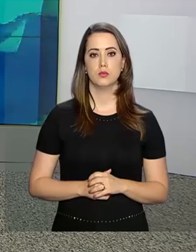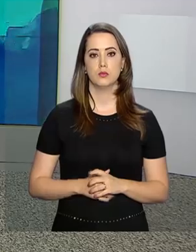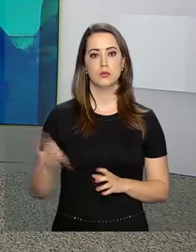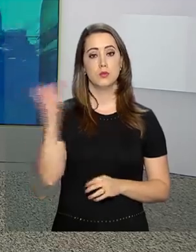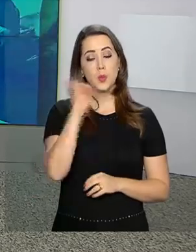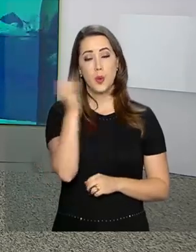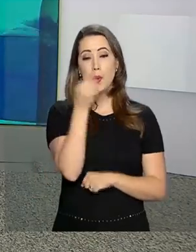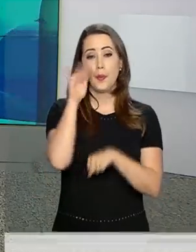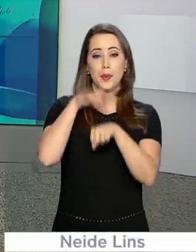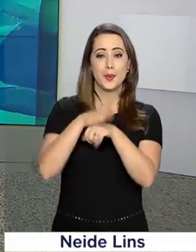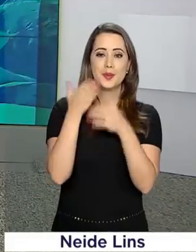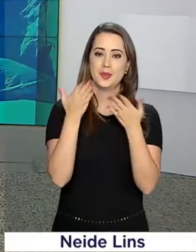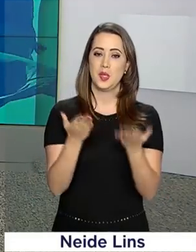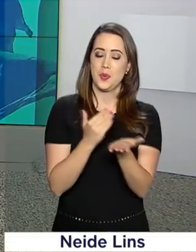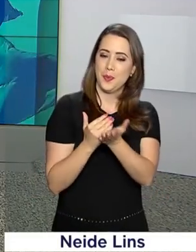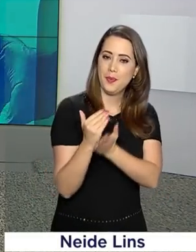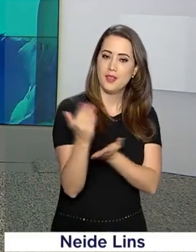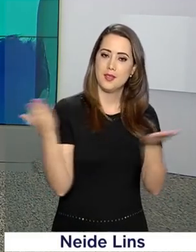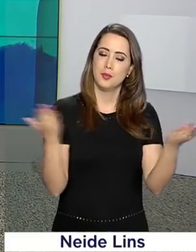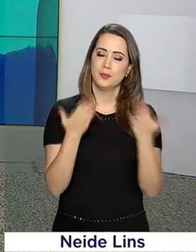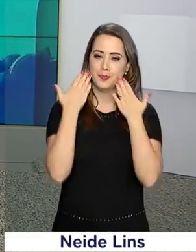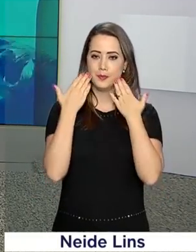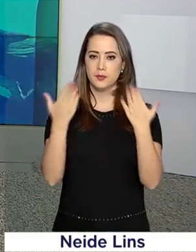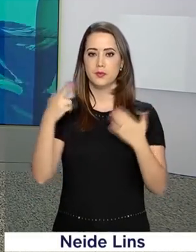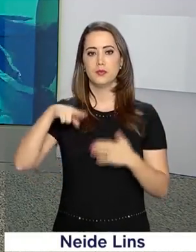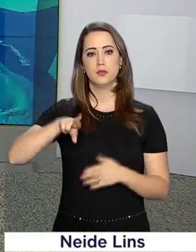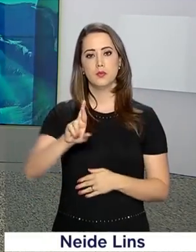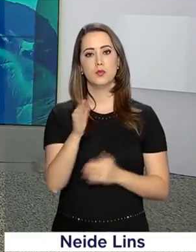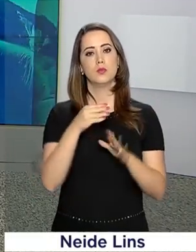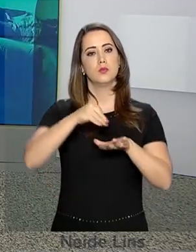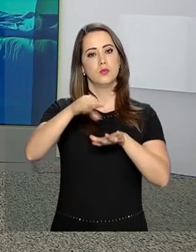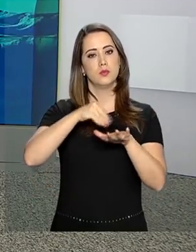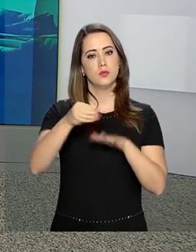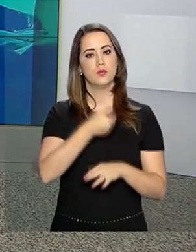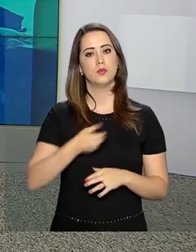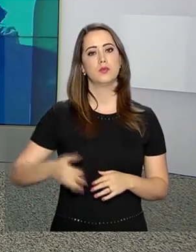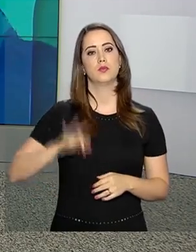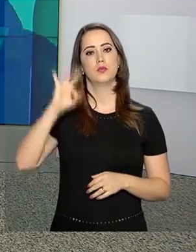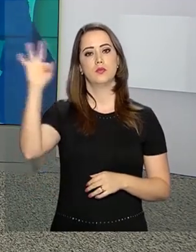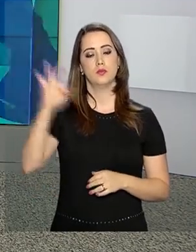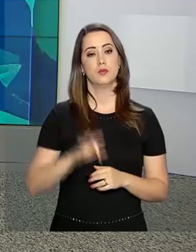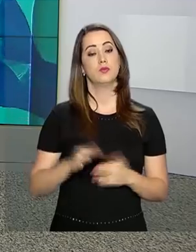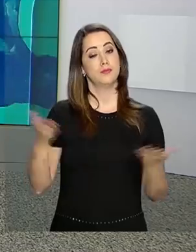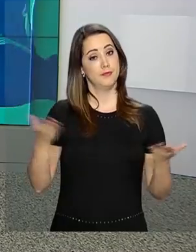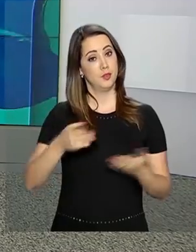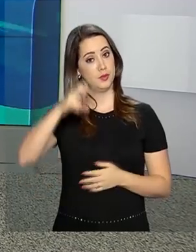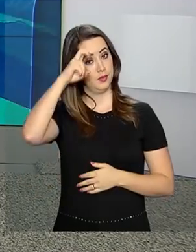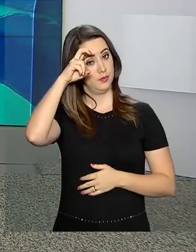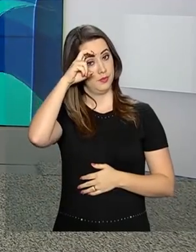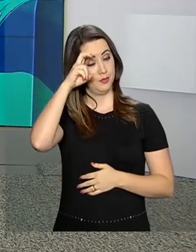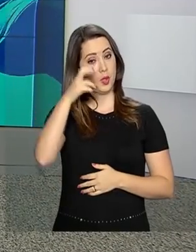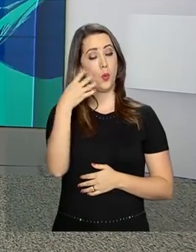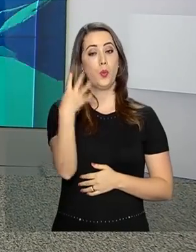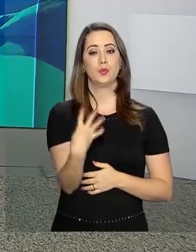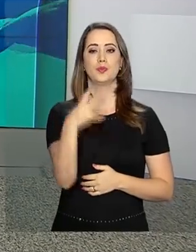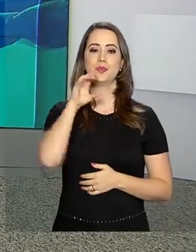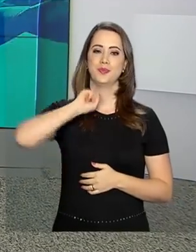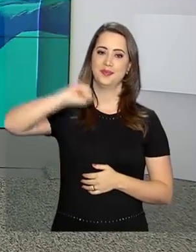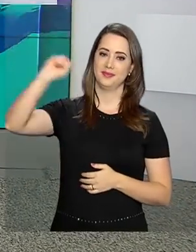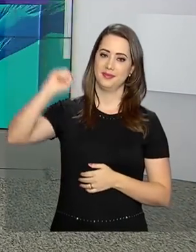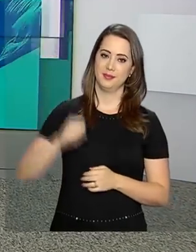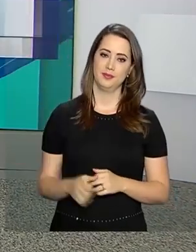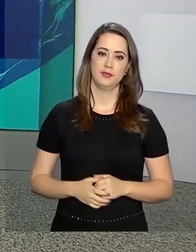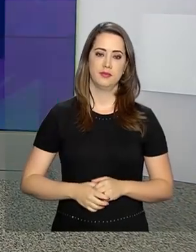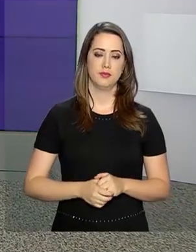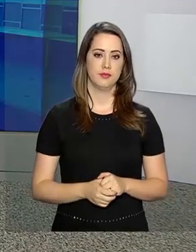Olá, boa noite. Começa agora o repórter NBR com as notícias do governo federal desta quinta-feira, 4 de